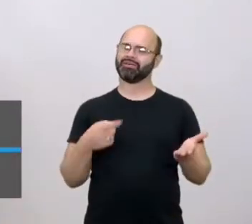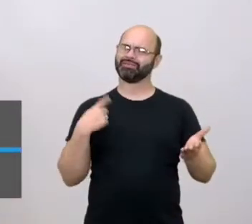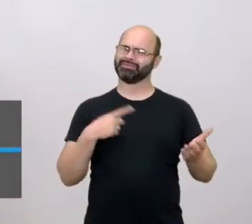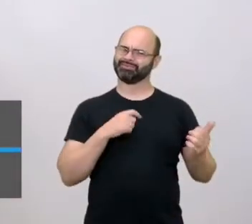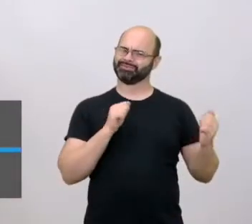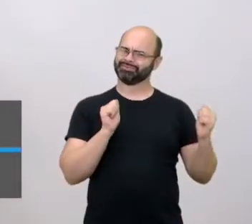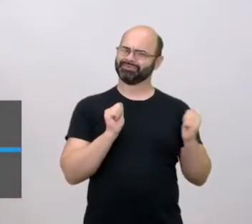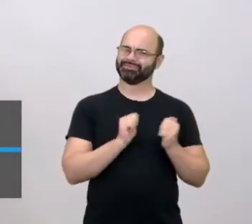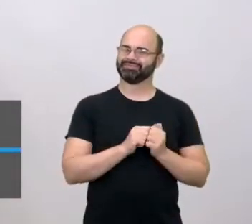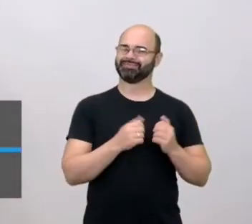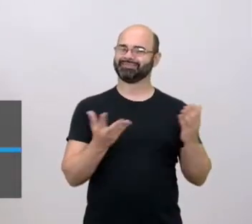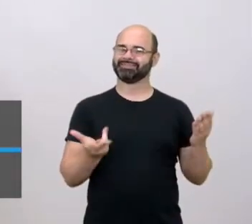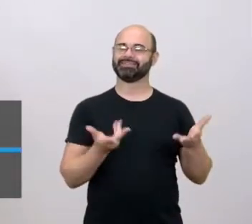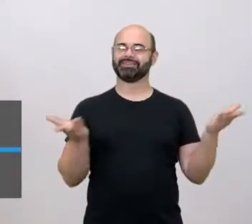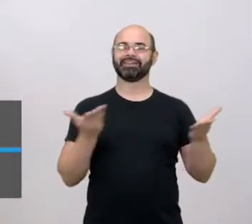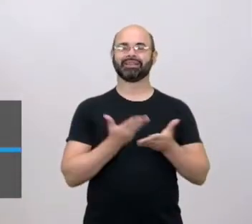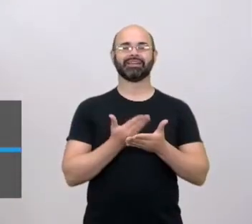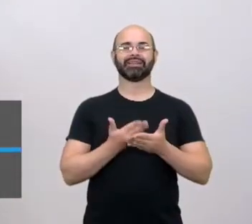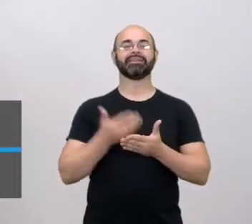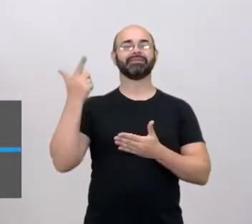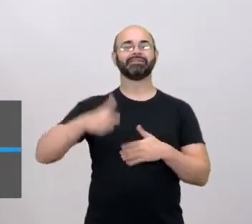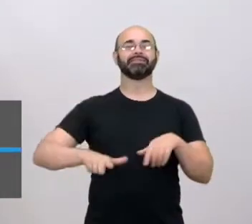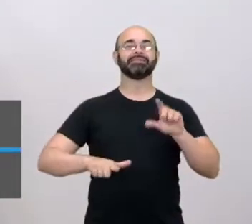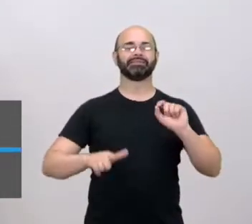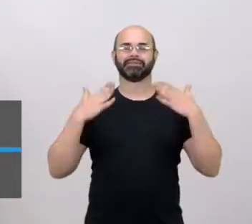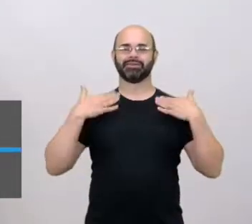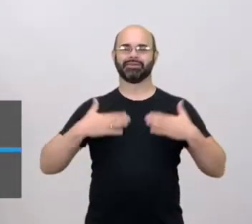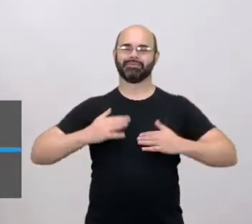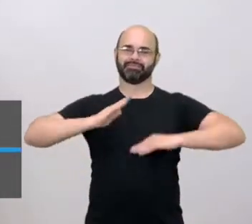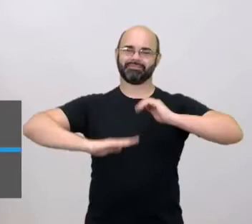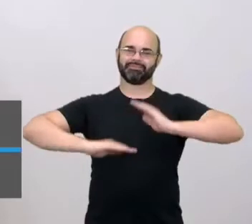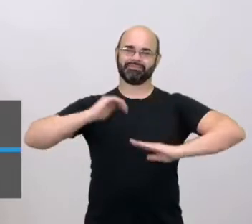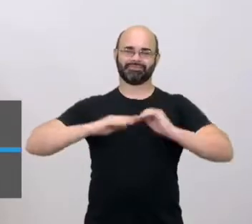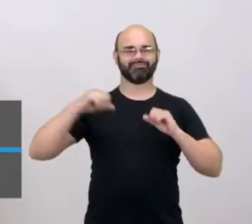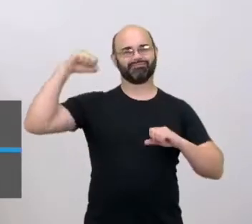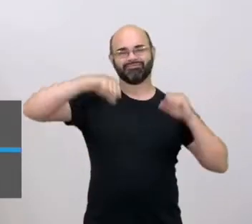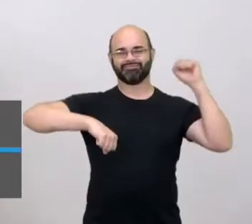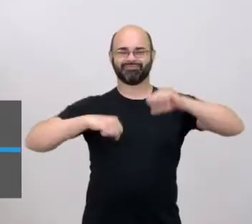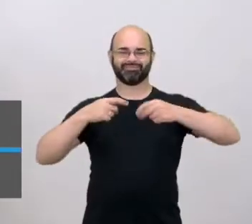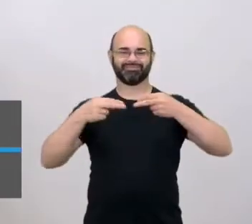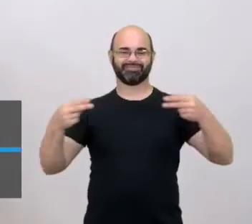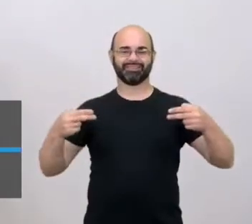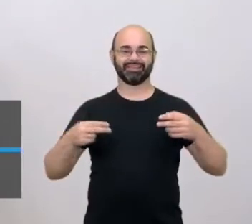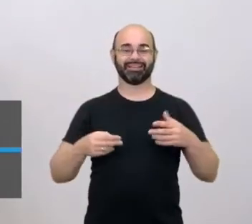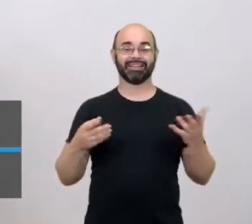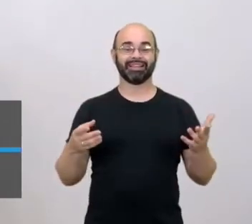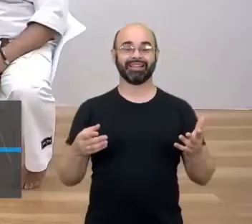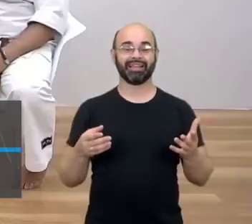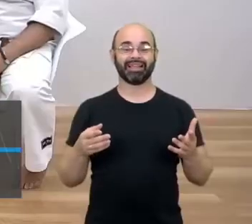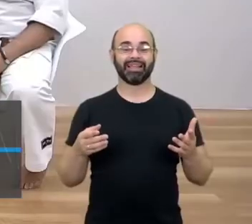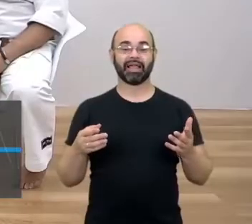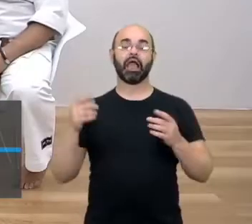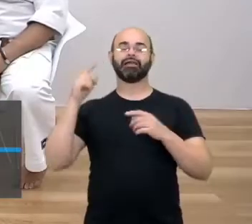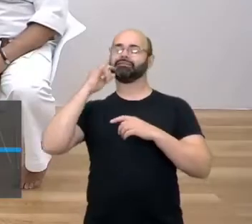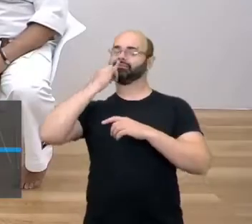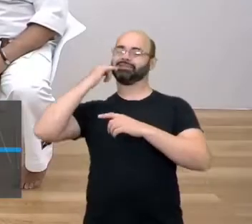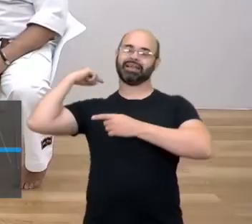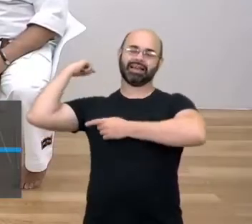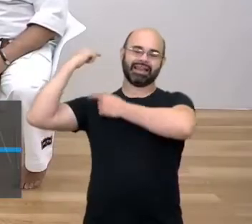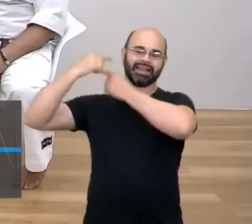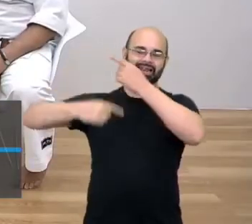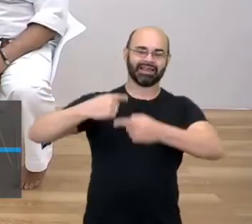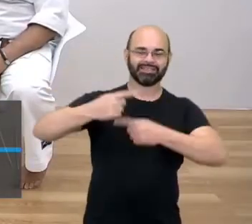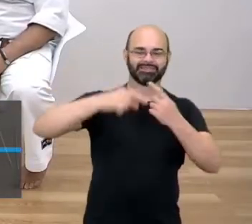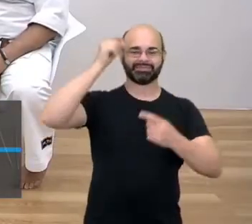Estamos aqui para mais uma aula de Práticas Corporais de Lutas. Heranças culturais, você está lendo? Heranças culturais. Você está